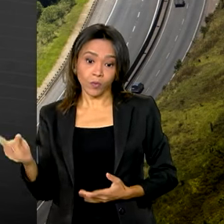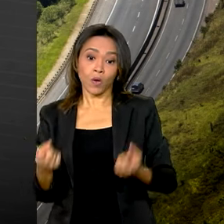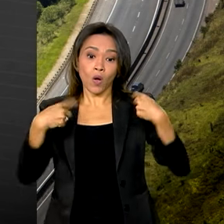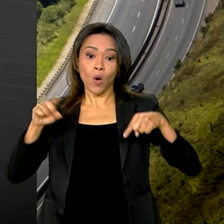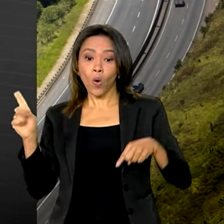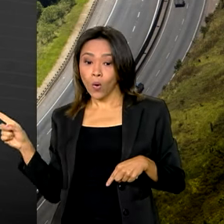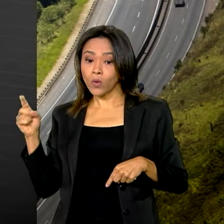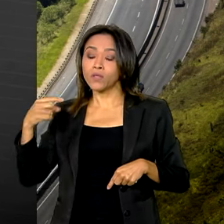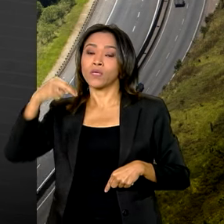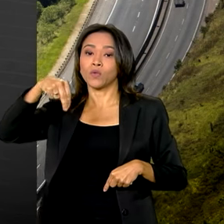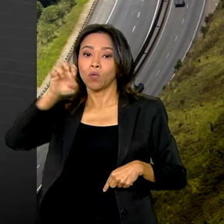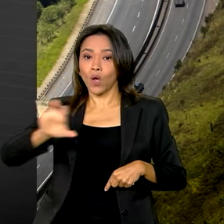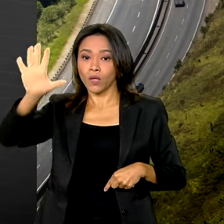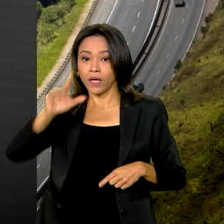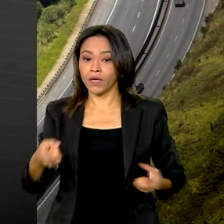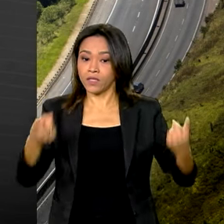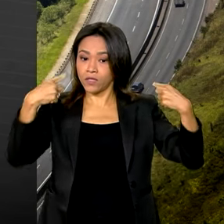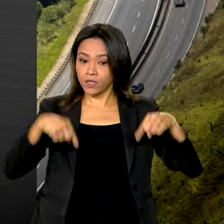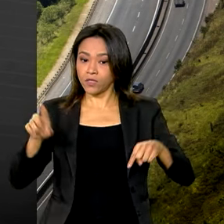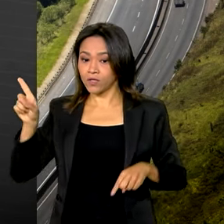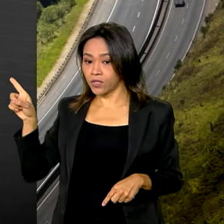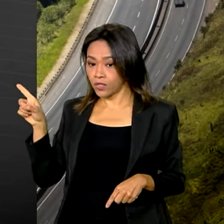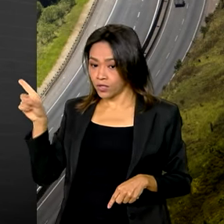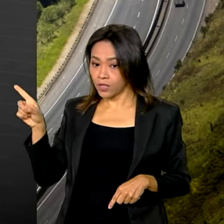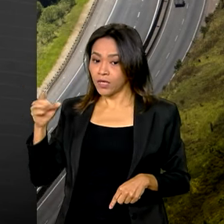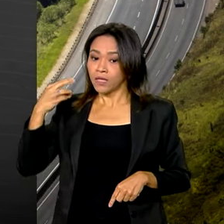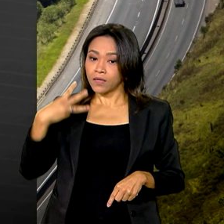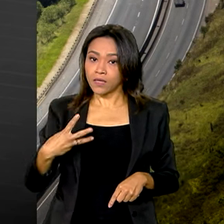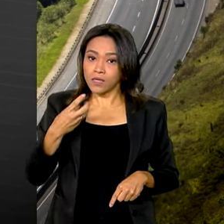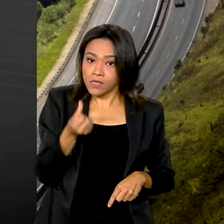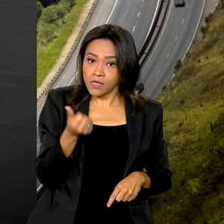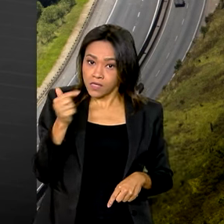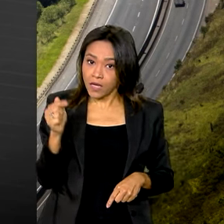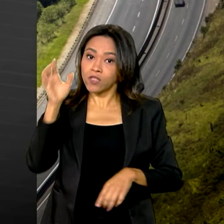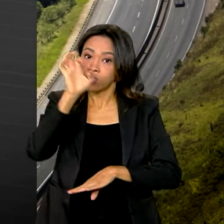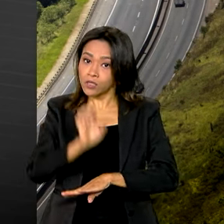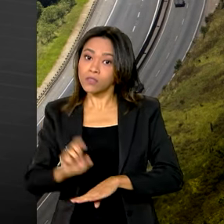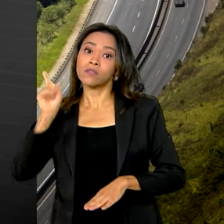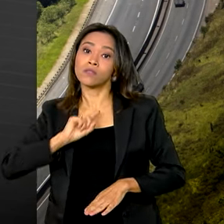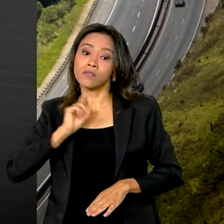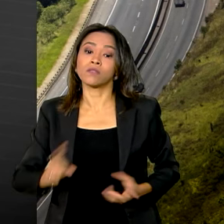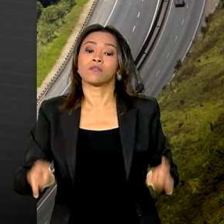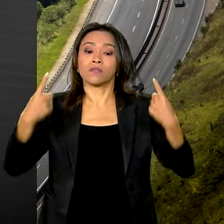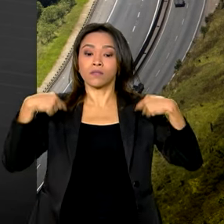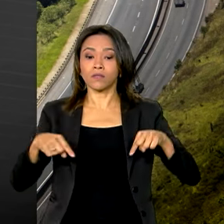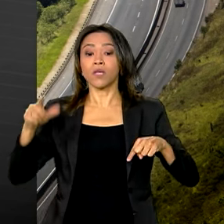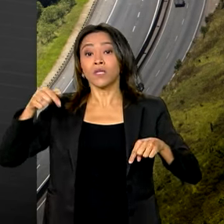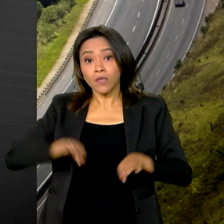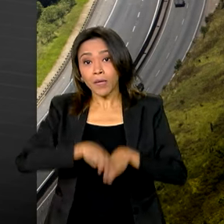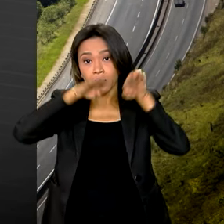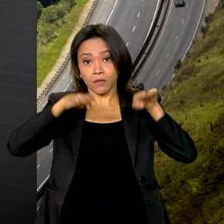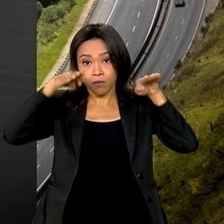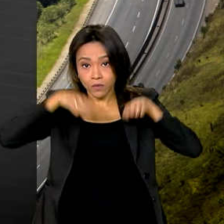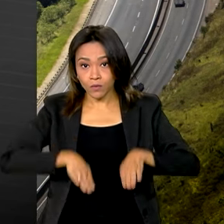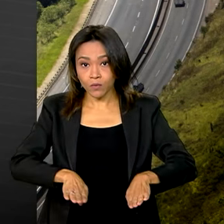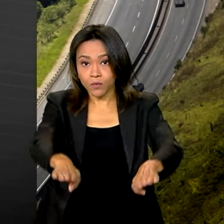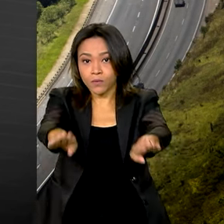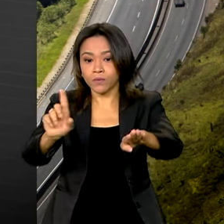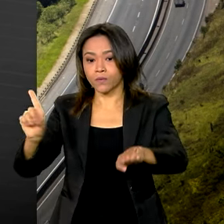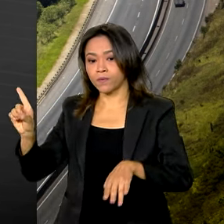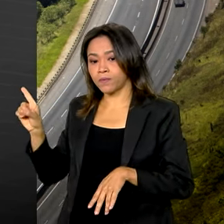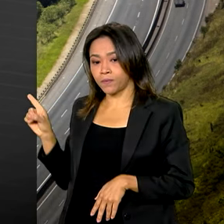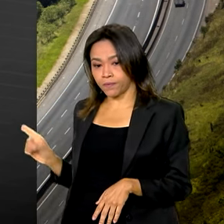Nordeste e a pavimentação da 367 em Minas Gerais, além da duplicação da BR